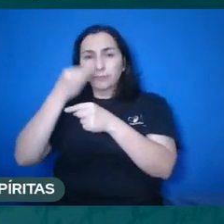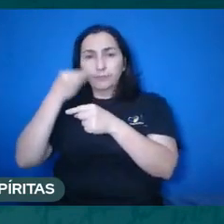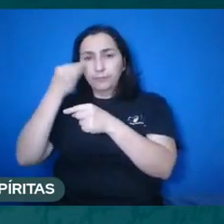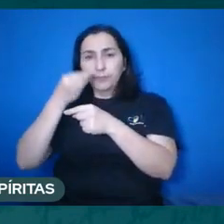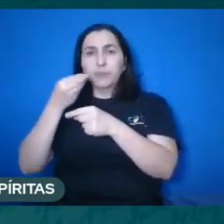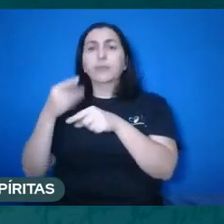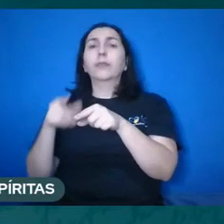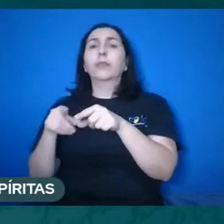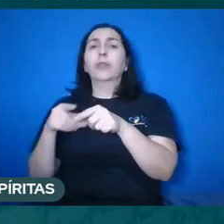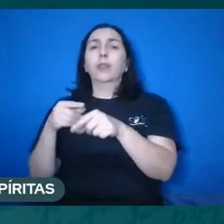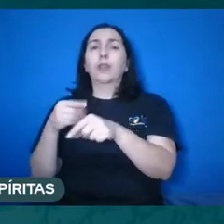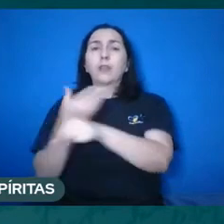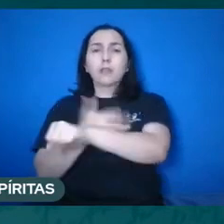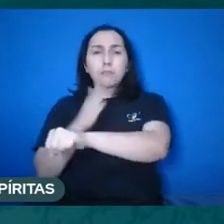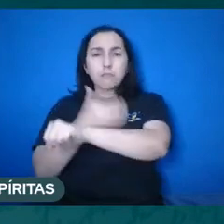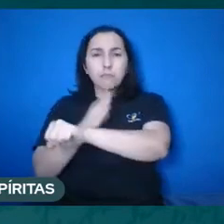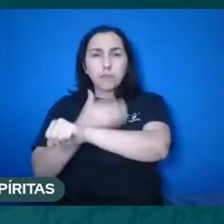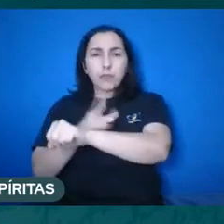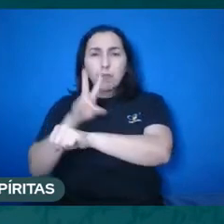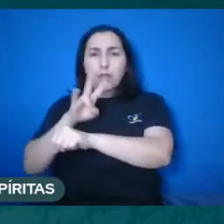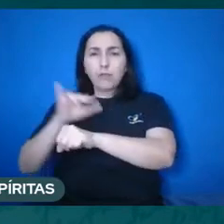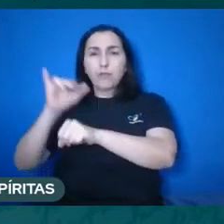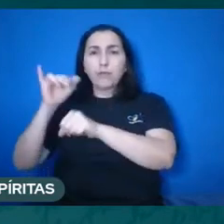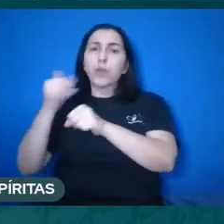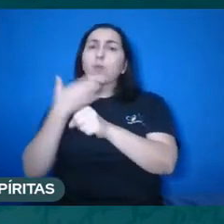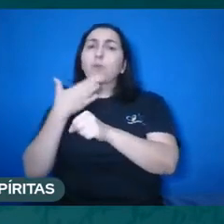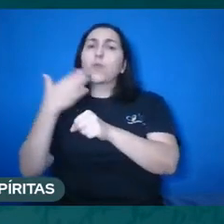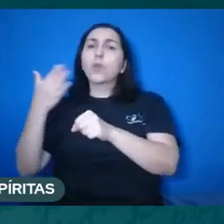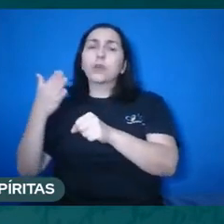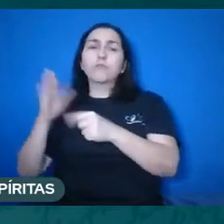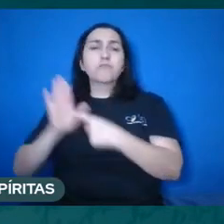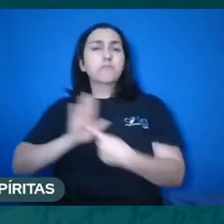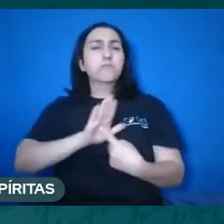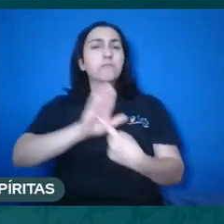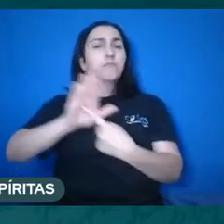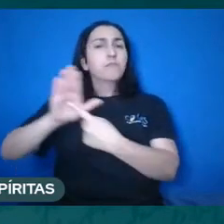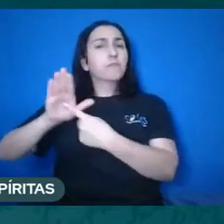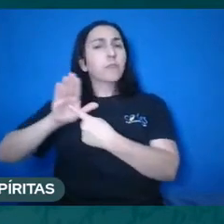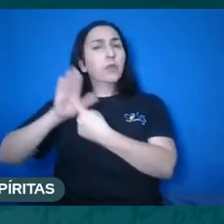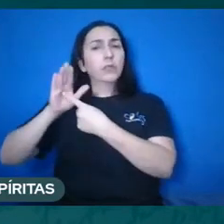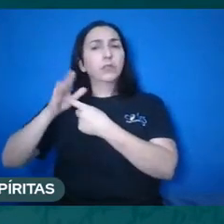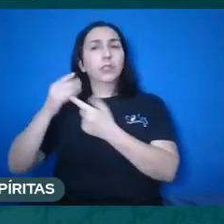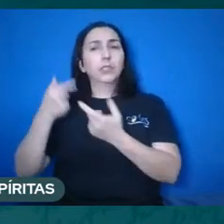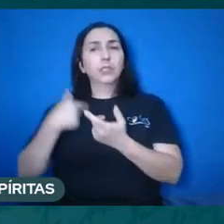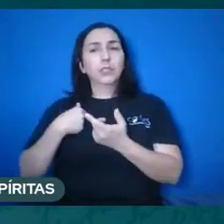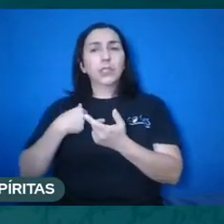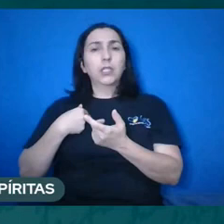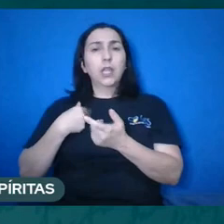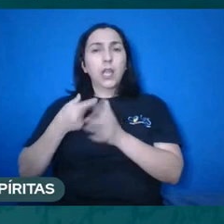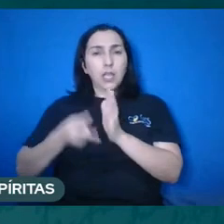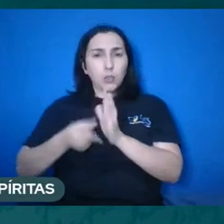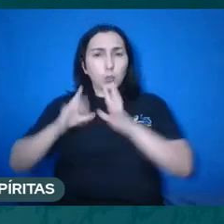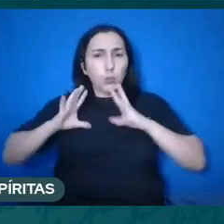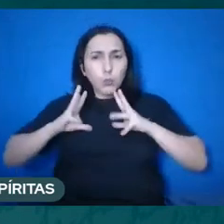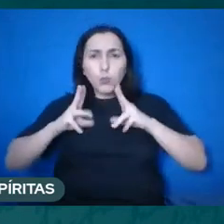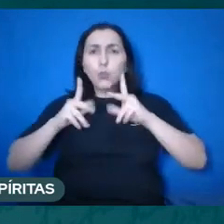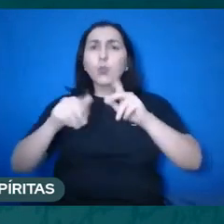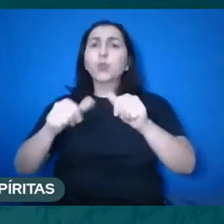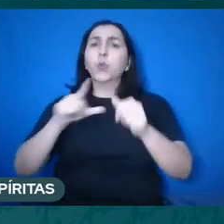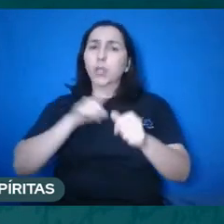pelas quais aqui passamos, mostrando-nos que não há nada que não esteja numa programação que não seja